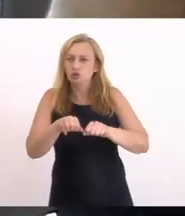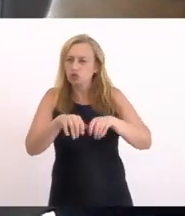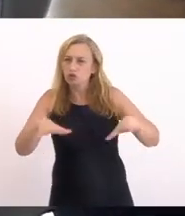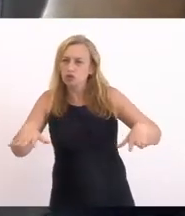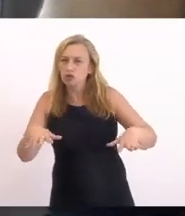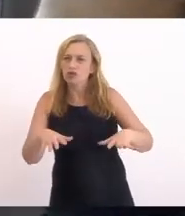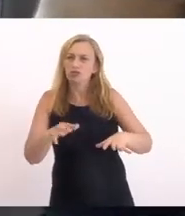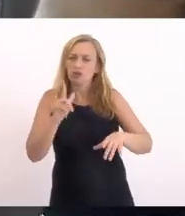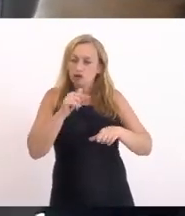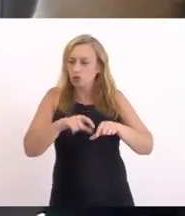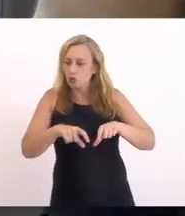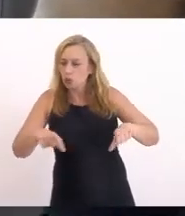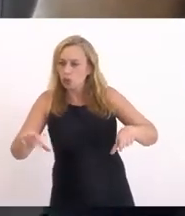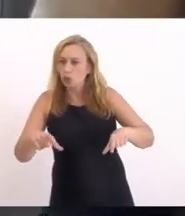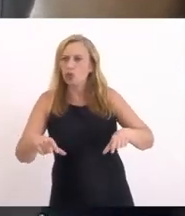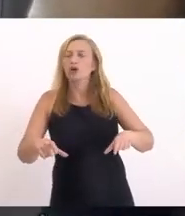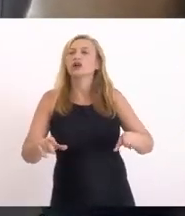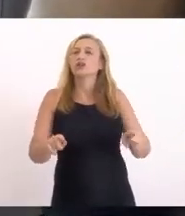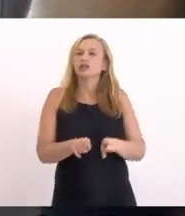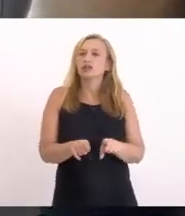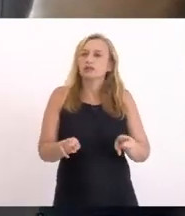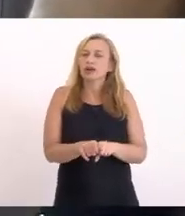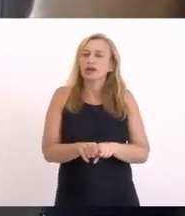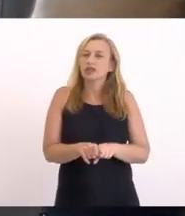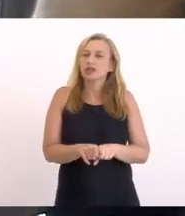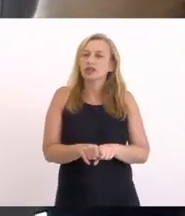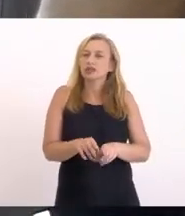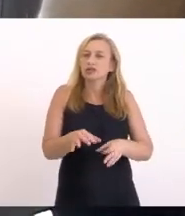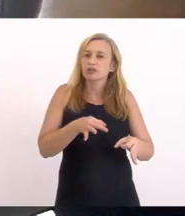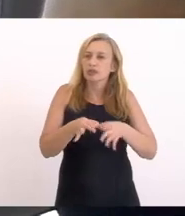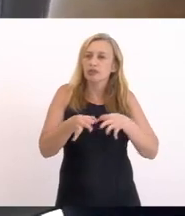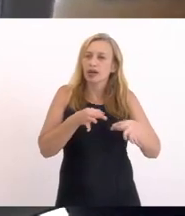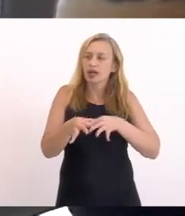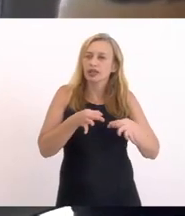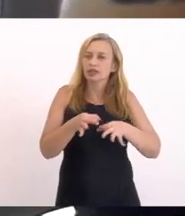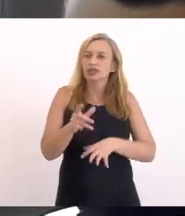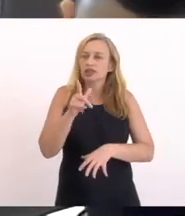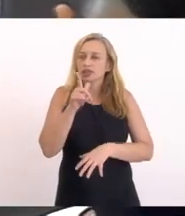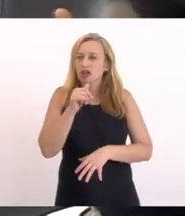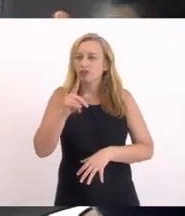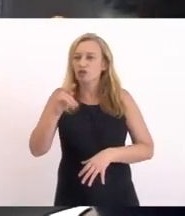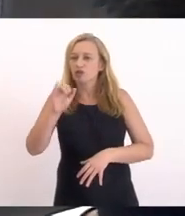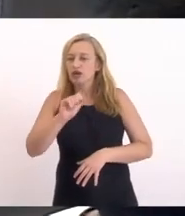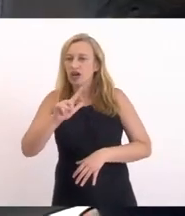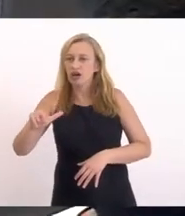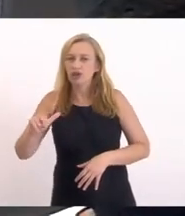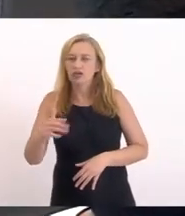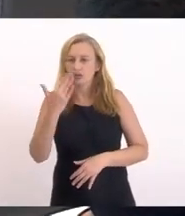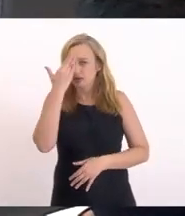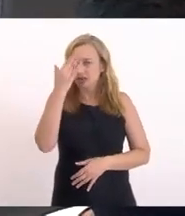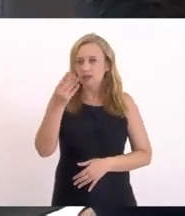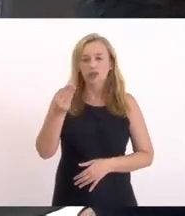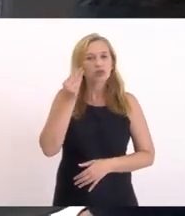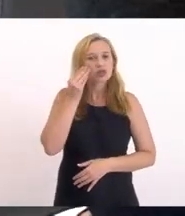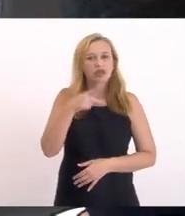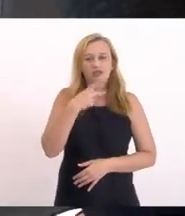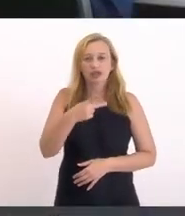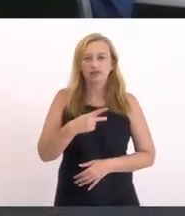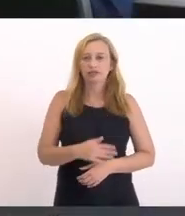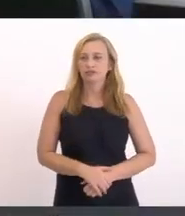tratamento De esgoto E no tratamento E está sendo dado Na destinação Das águas pluviais Agradeço a oportunidade Obrigado